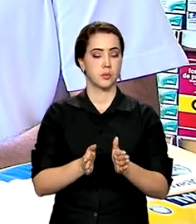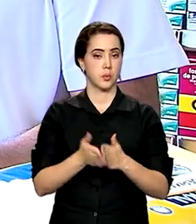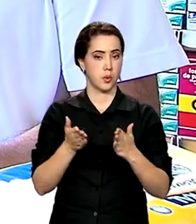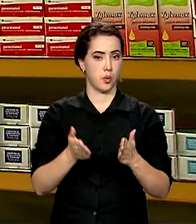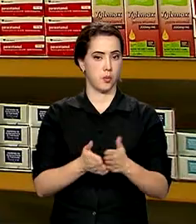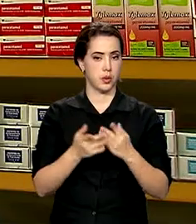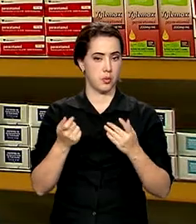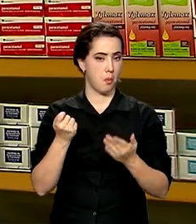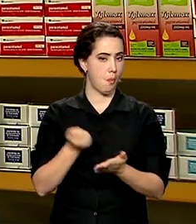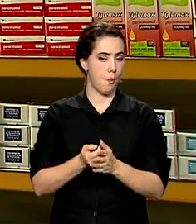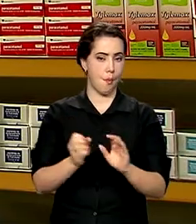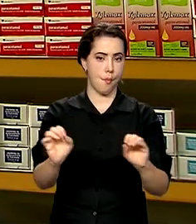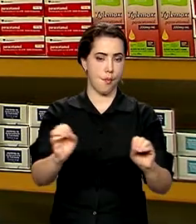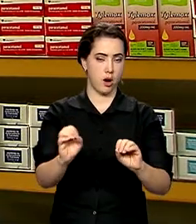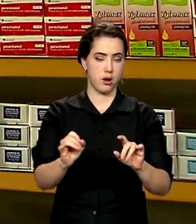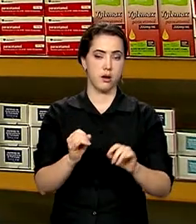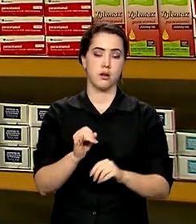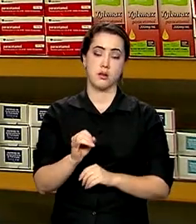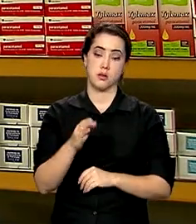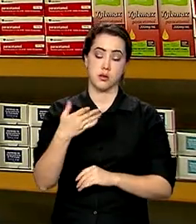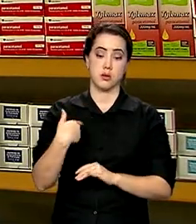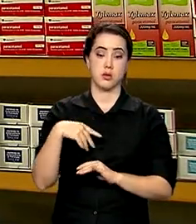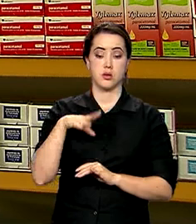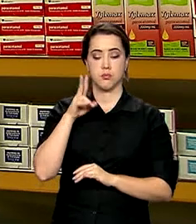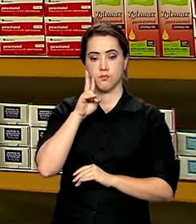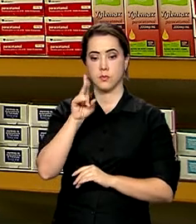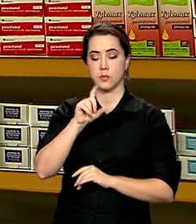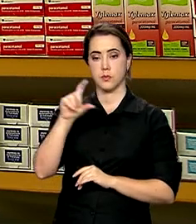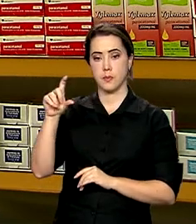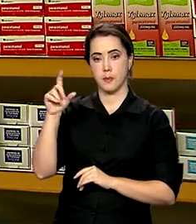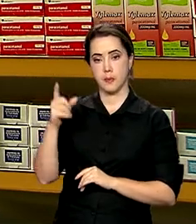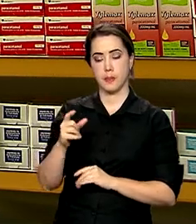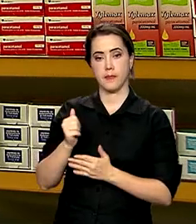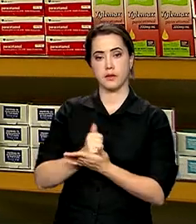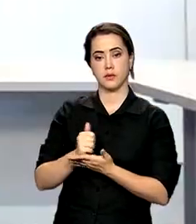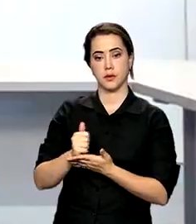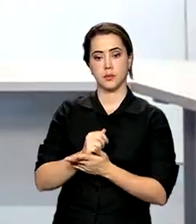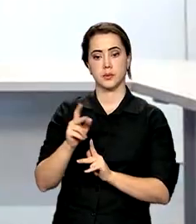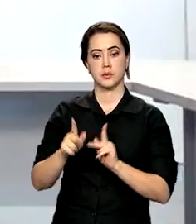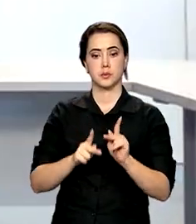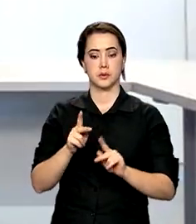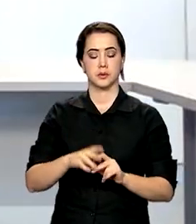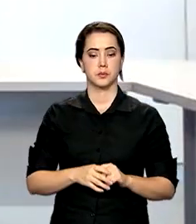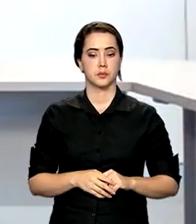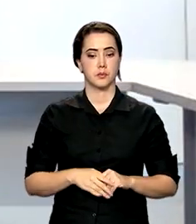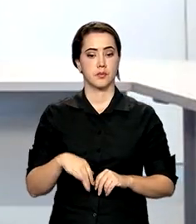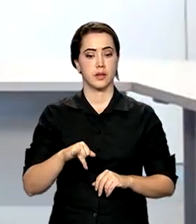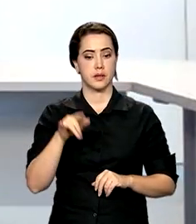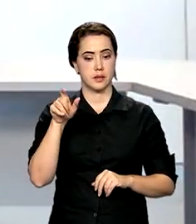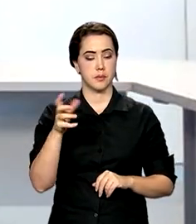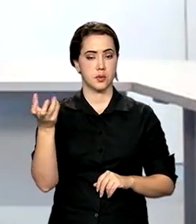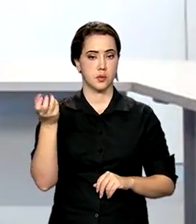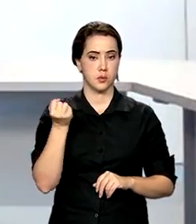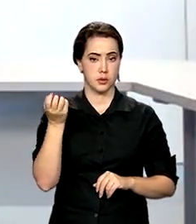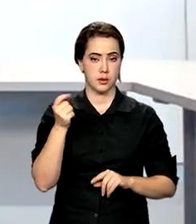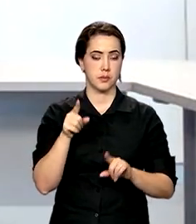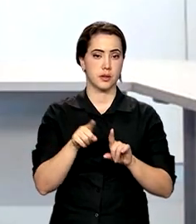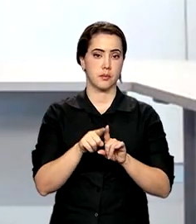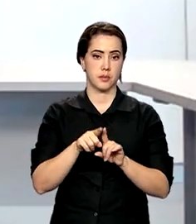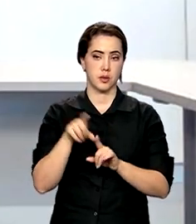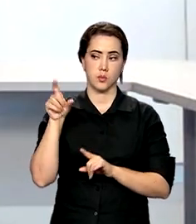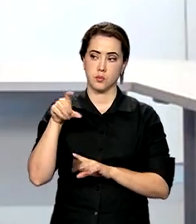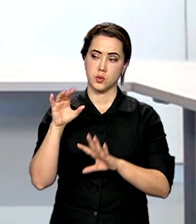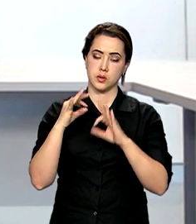não paga mais nada que está na prateleira da Farmácia Popular. Se o paciente é beneficiário também do Bolsa Família,